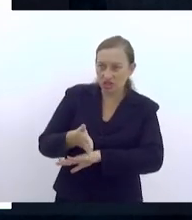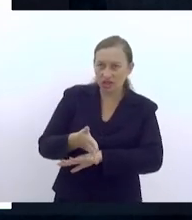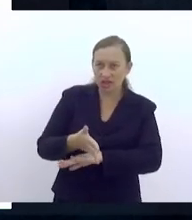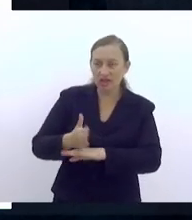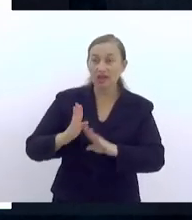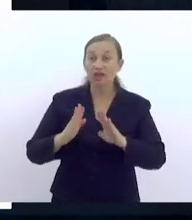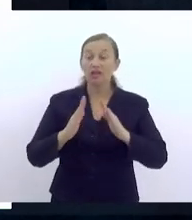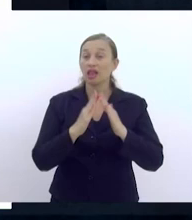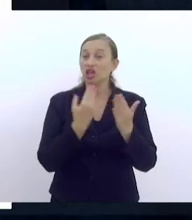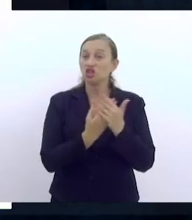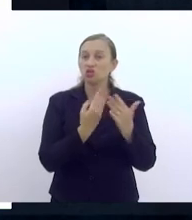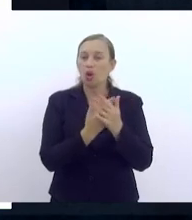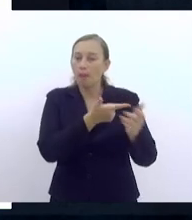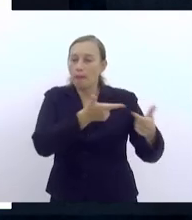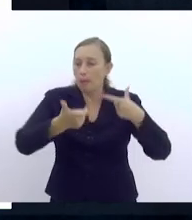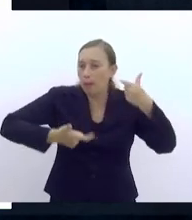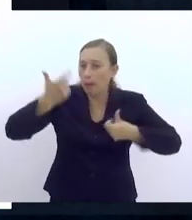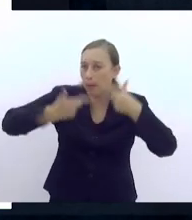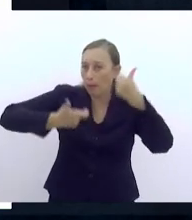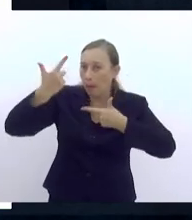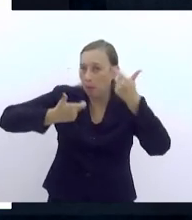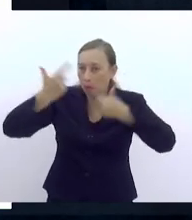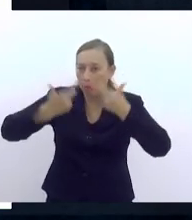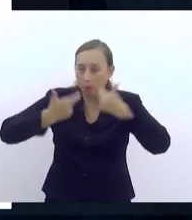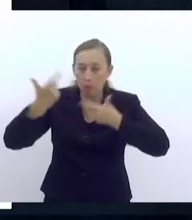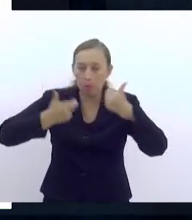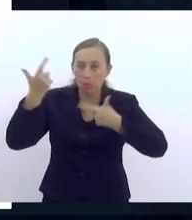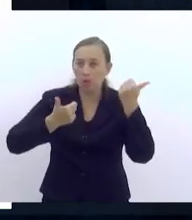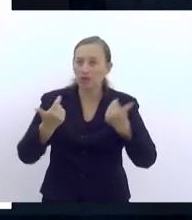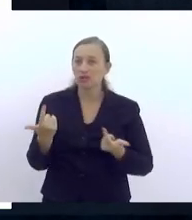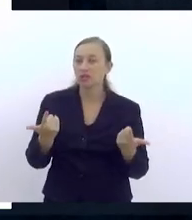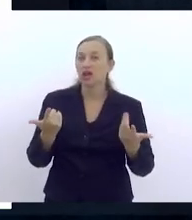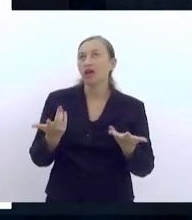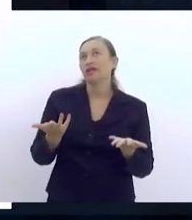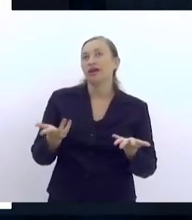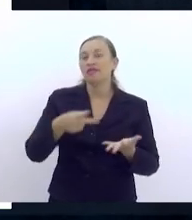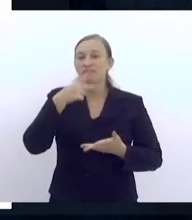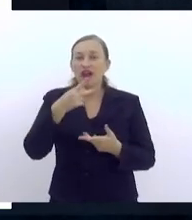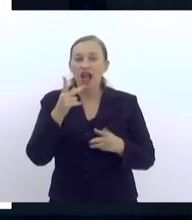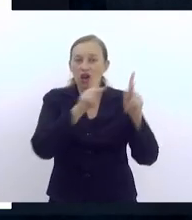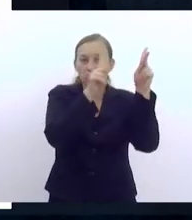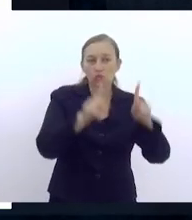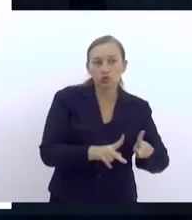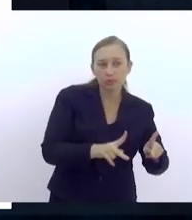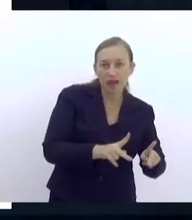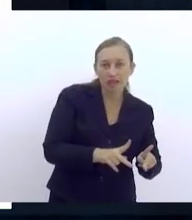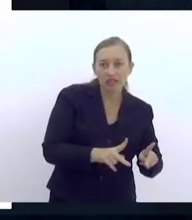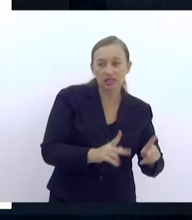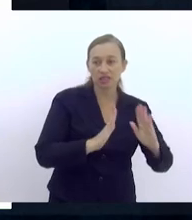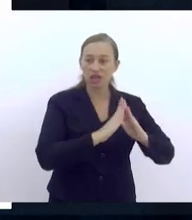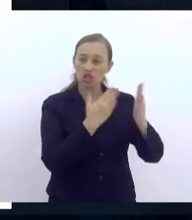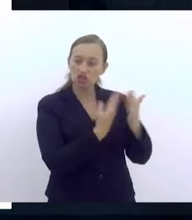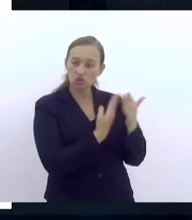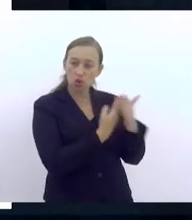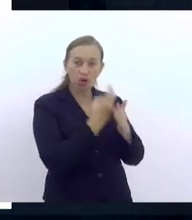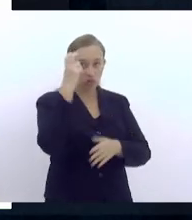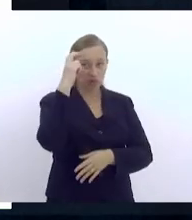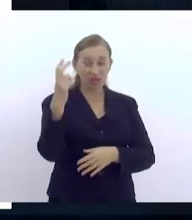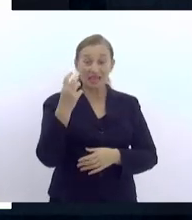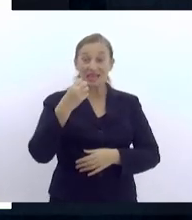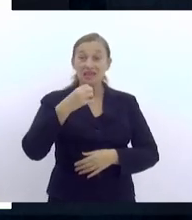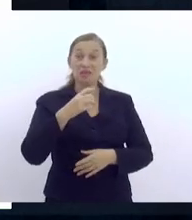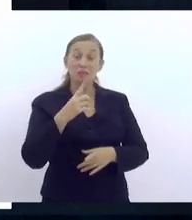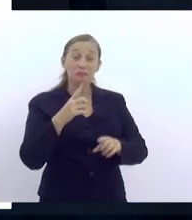porque está tendo tiroteio, porque está tendo intervenção. Então, não adianta você falar de cultura de paz na escola, como se a escola não estivesse no território.